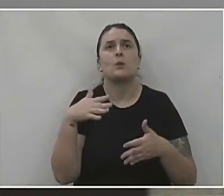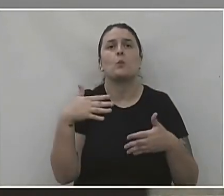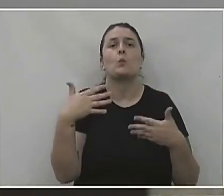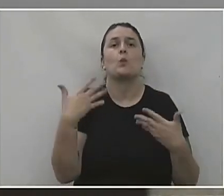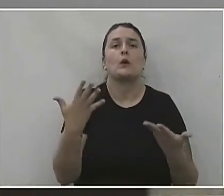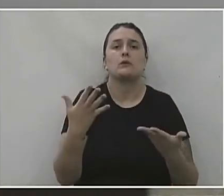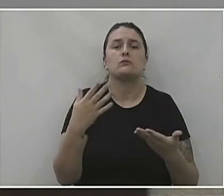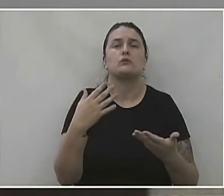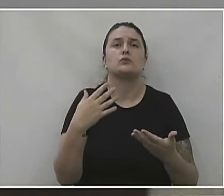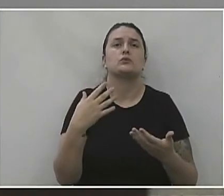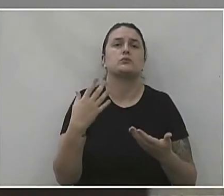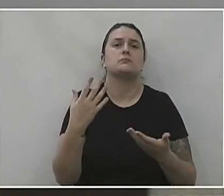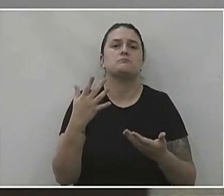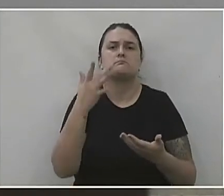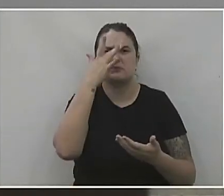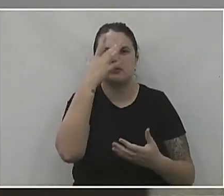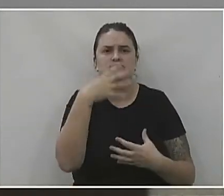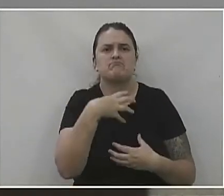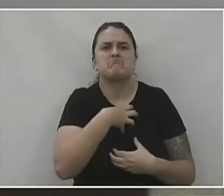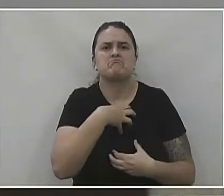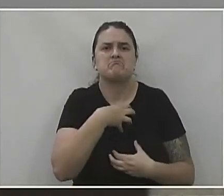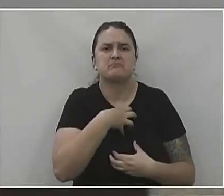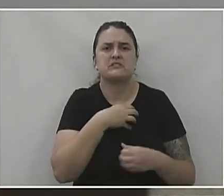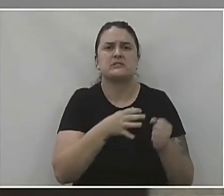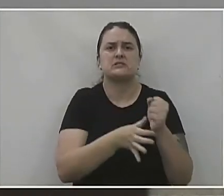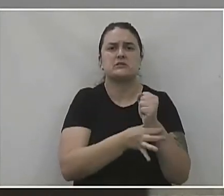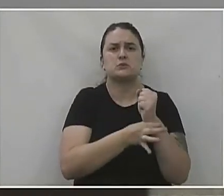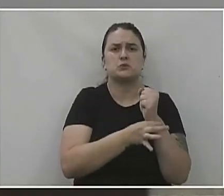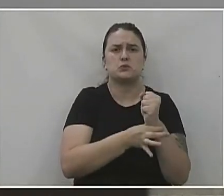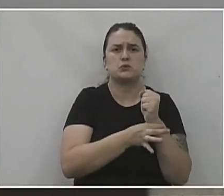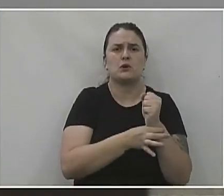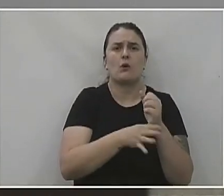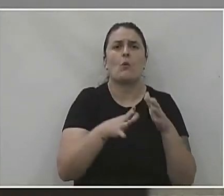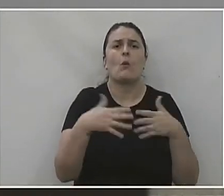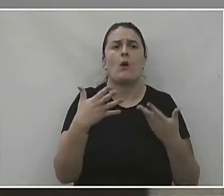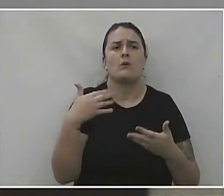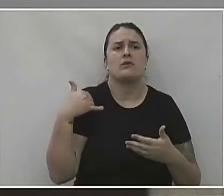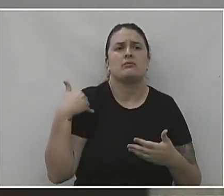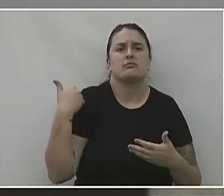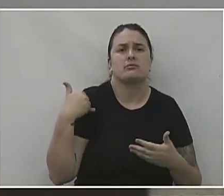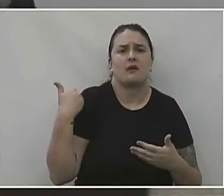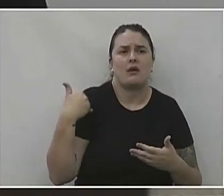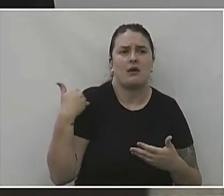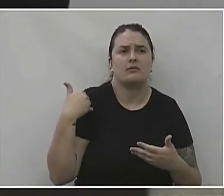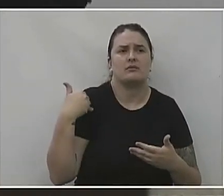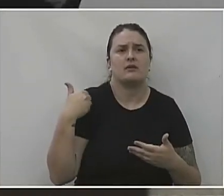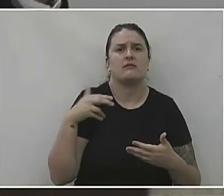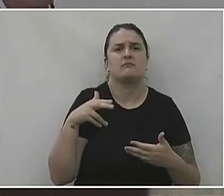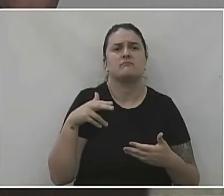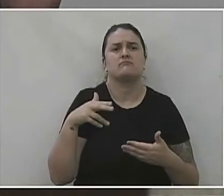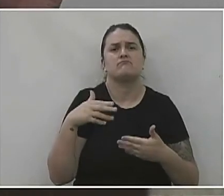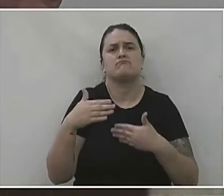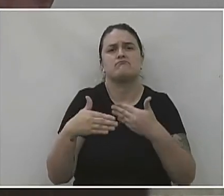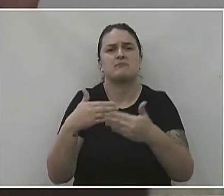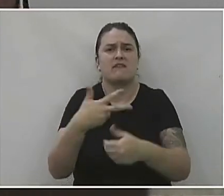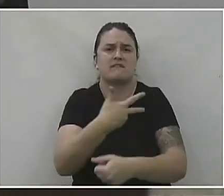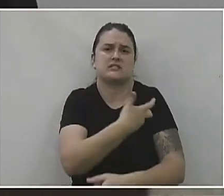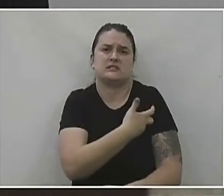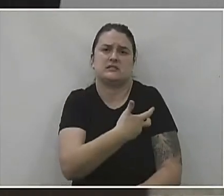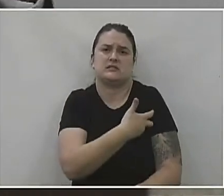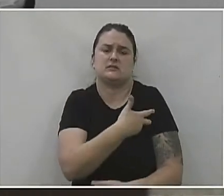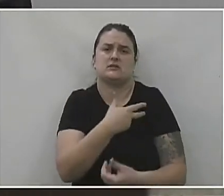a gente pode se sentir um pouco mais seguro, qual a faixa etária nós deveríamos estar atingindo na